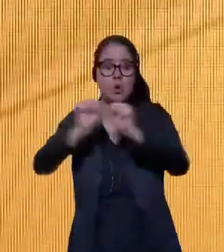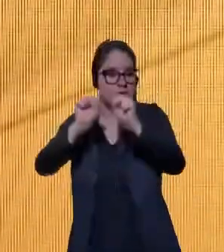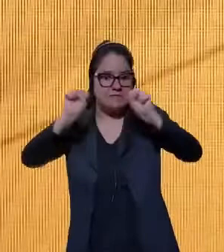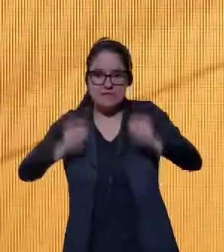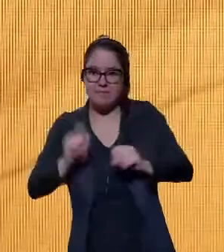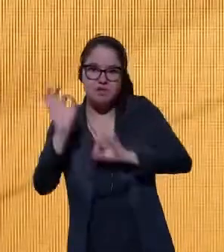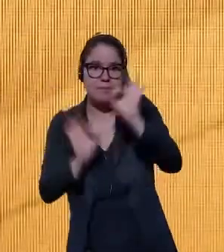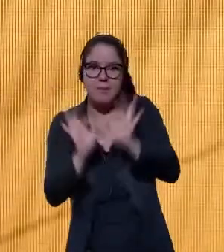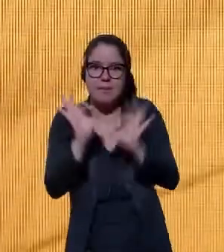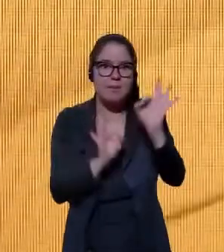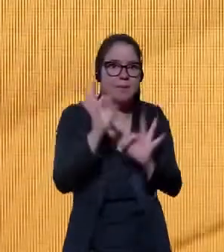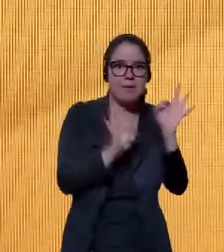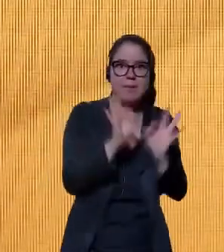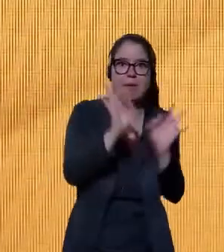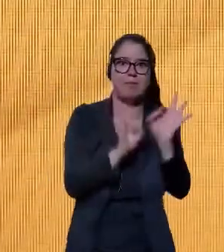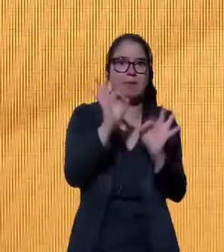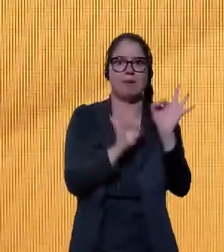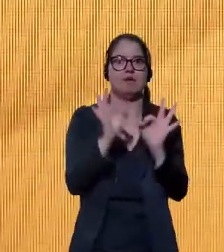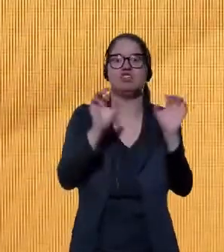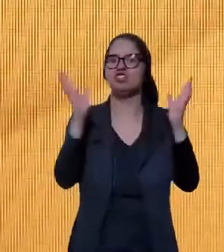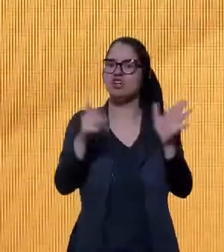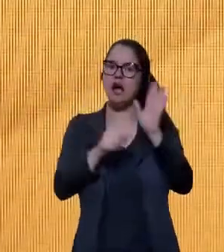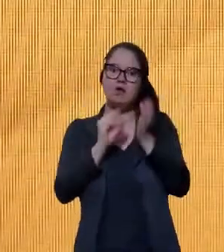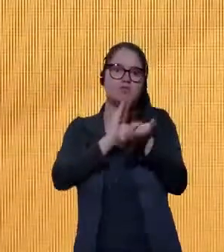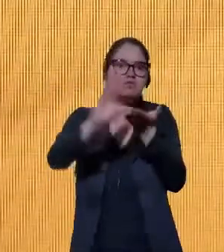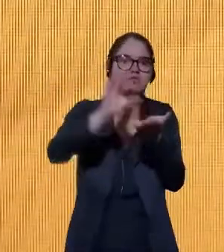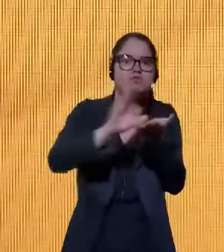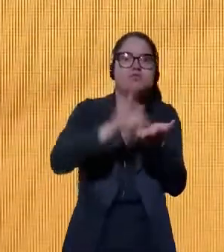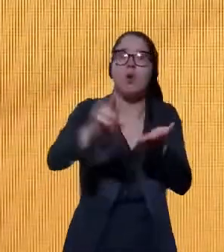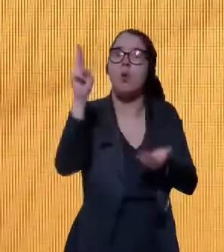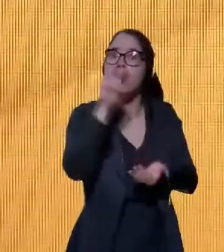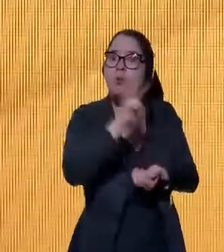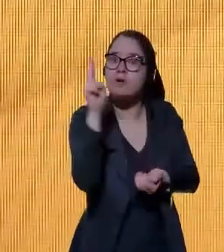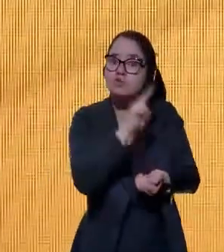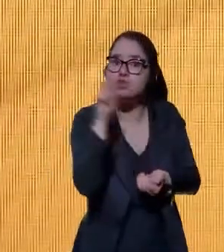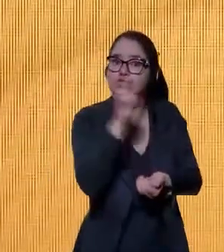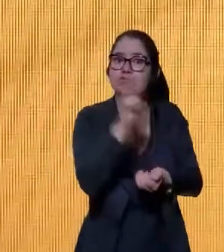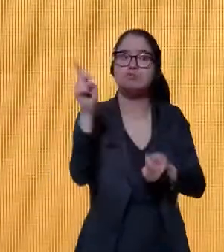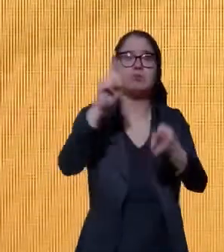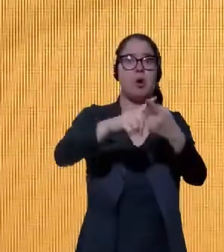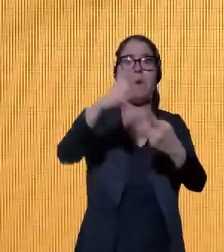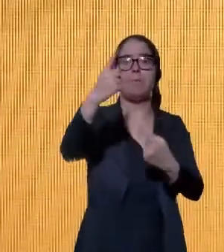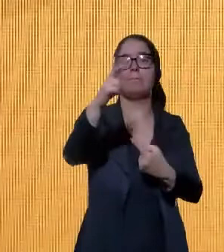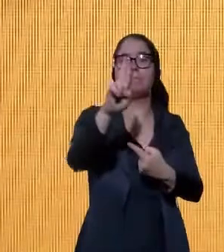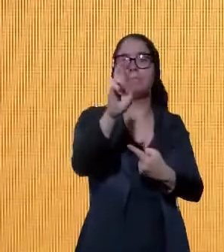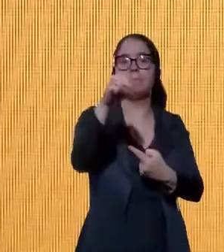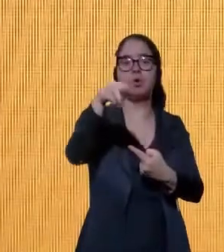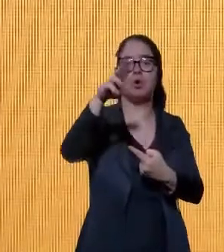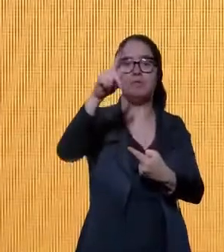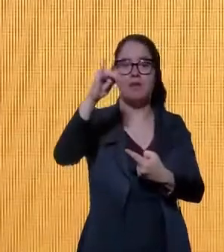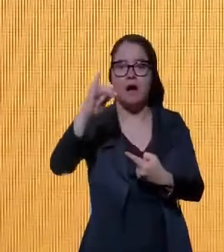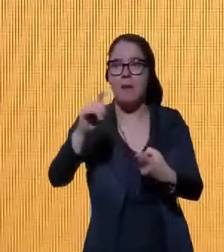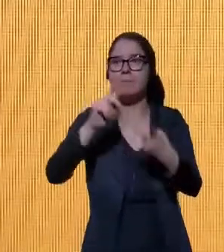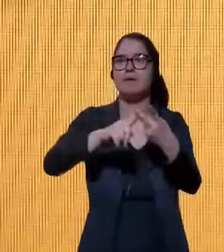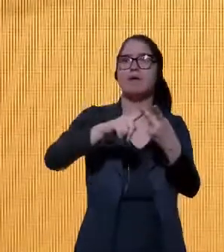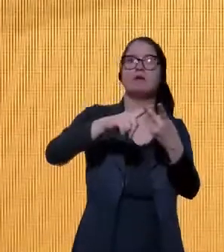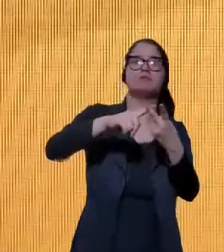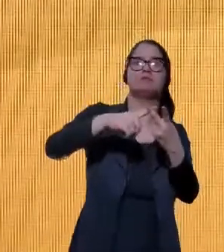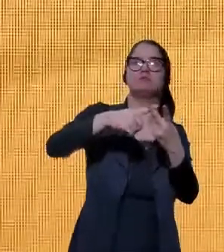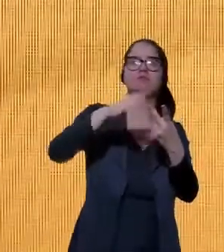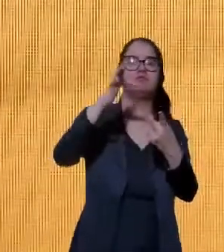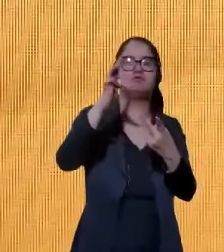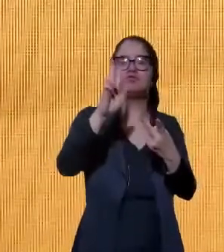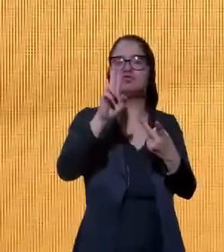execução dos programas nacionais emergenciais, como o PRONAMP, o PAQFGI e o